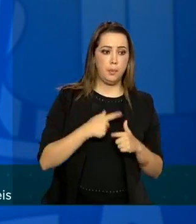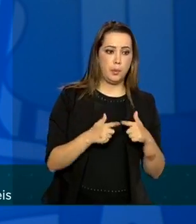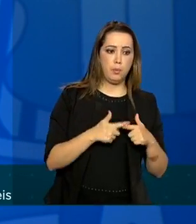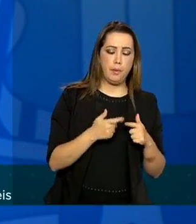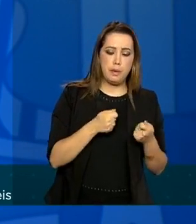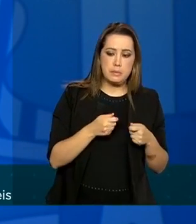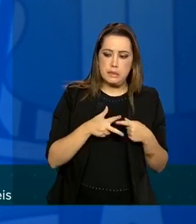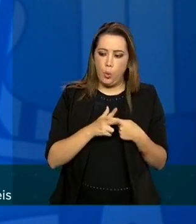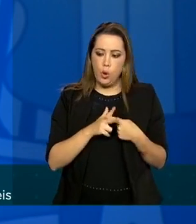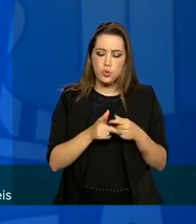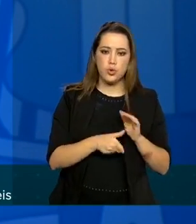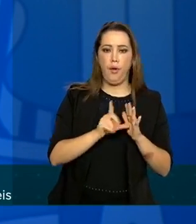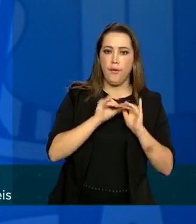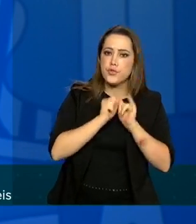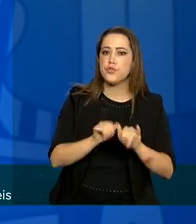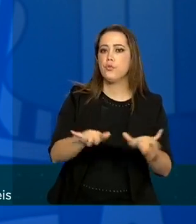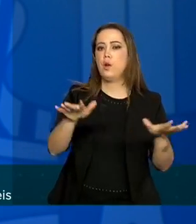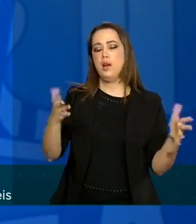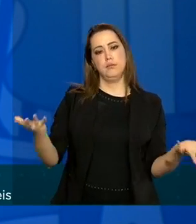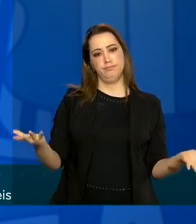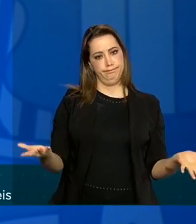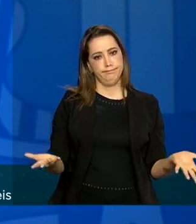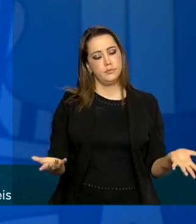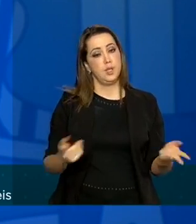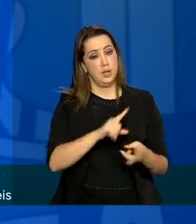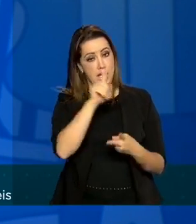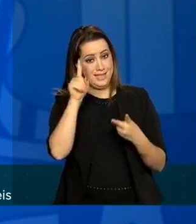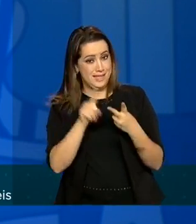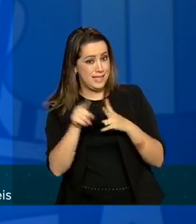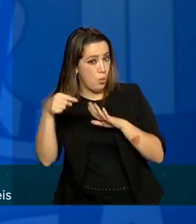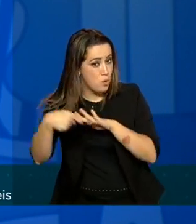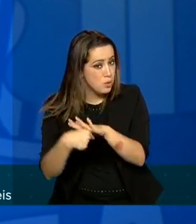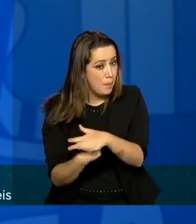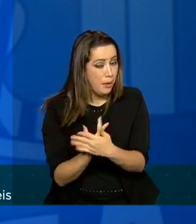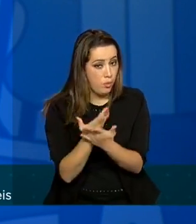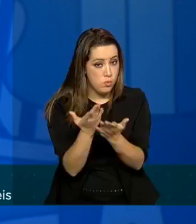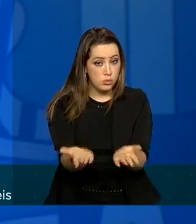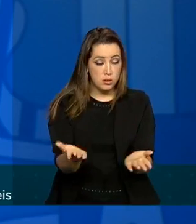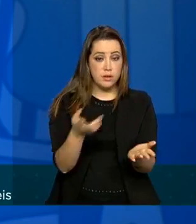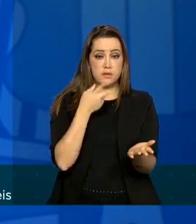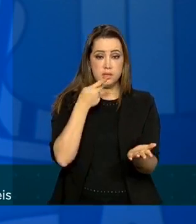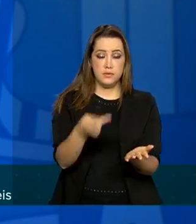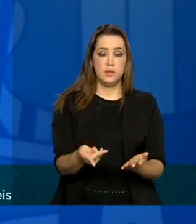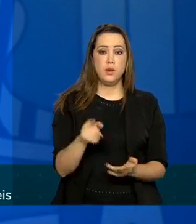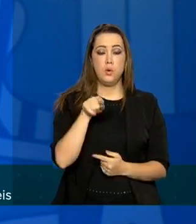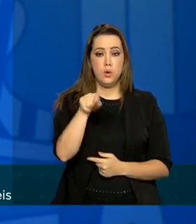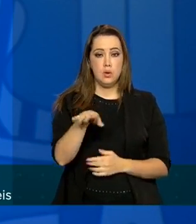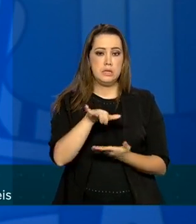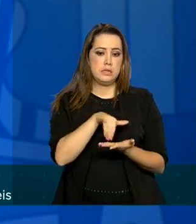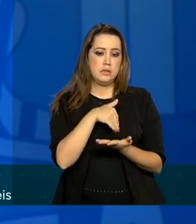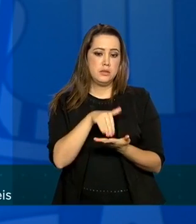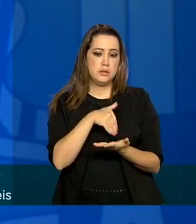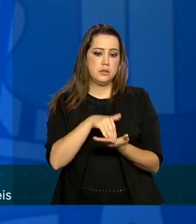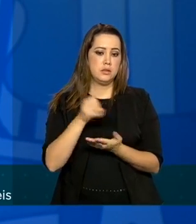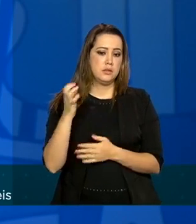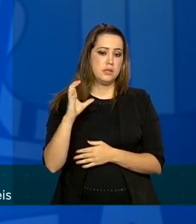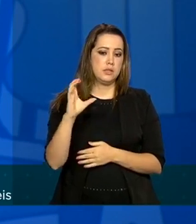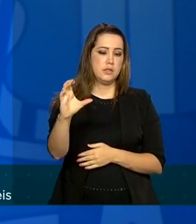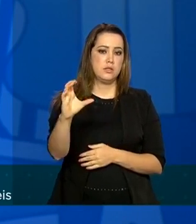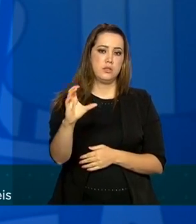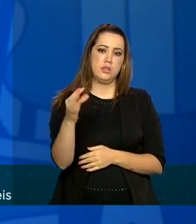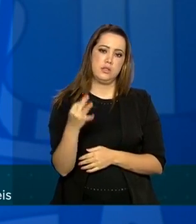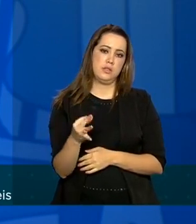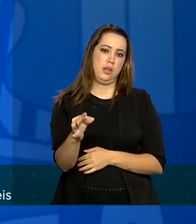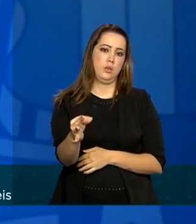que corrigir em relação a segunda pergunta que você falou sobre o secretário de ciência e tecnologia